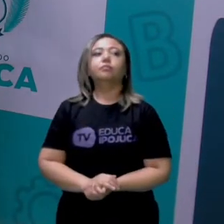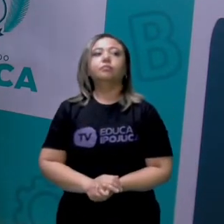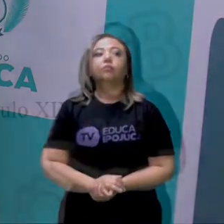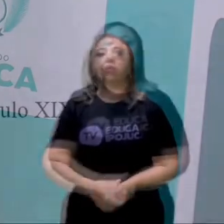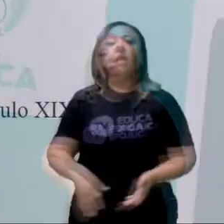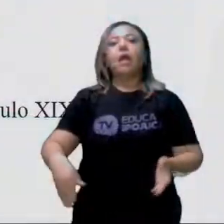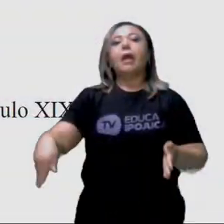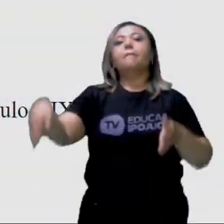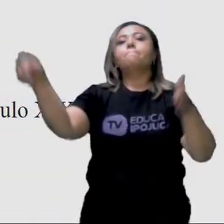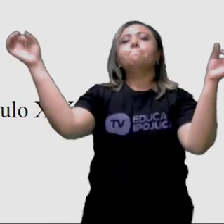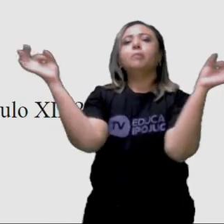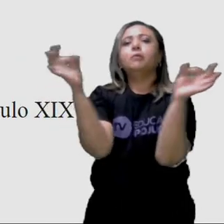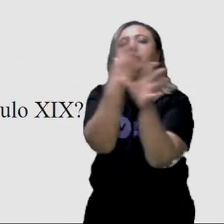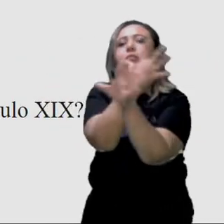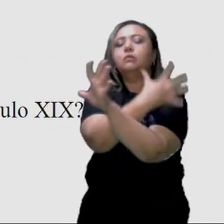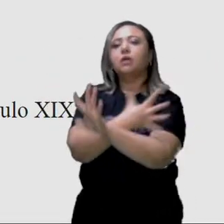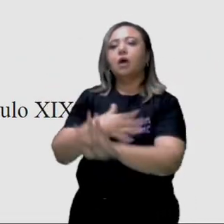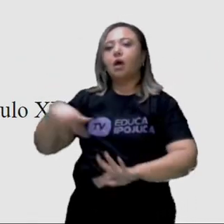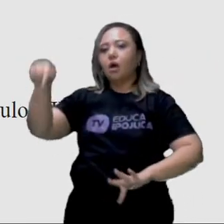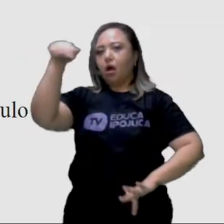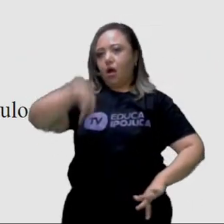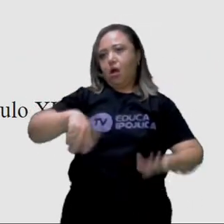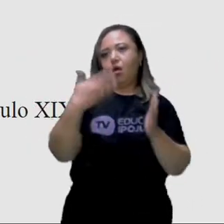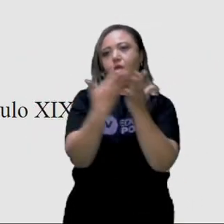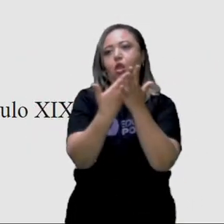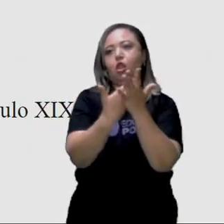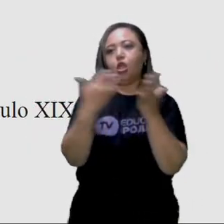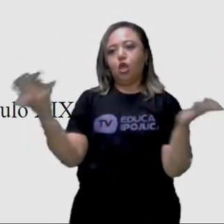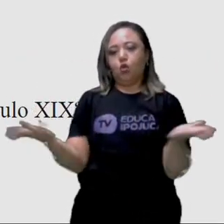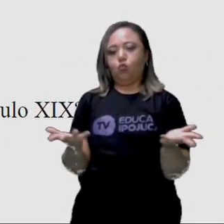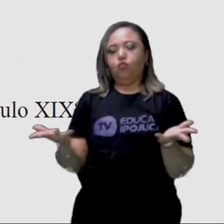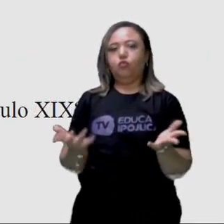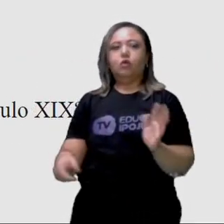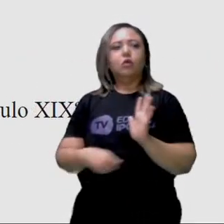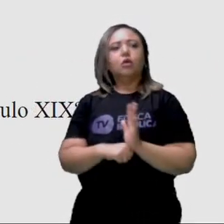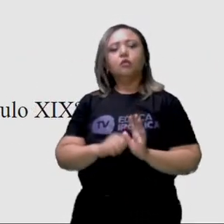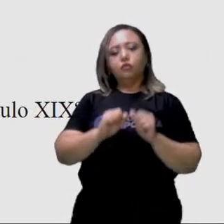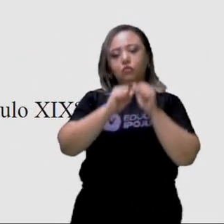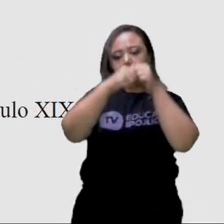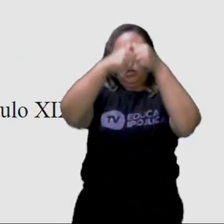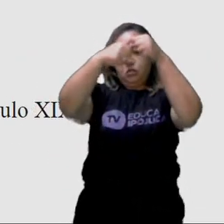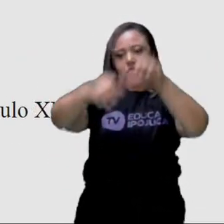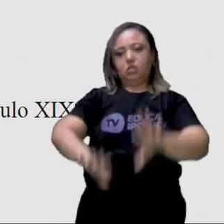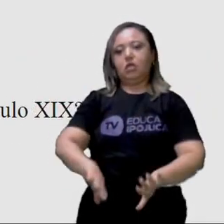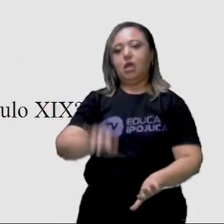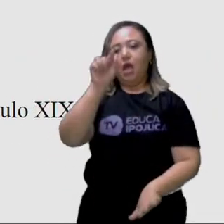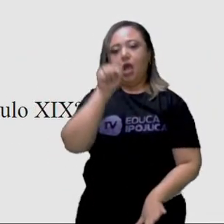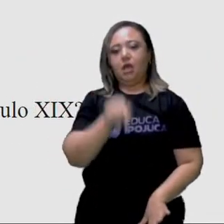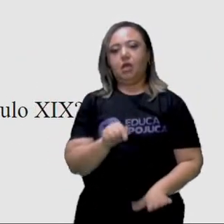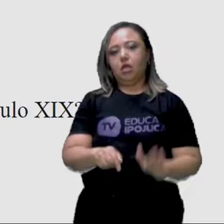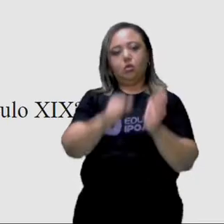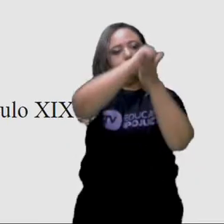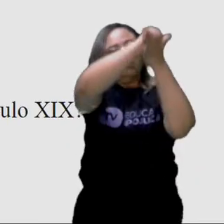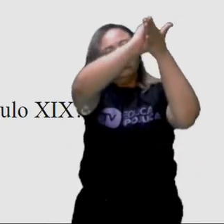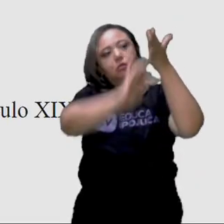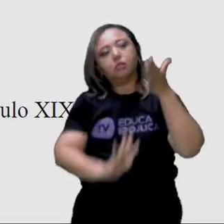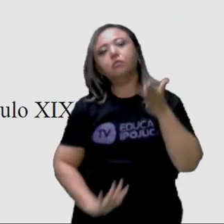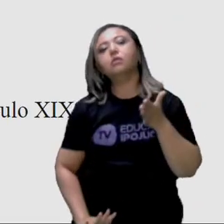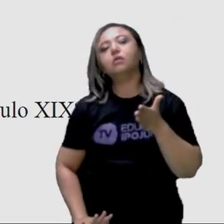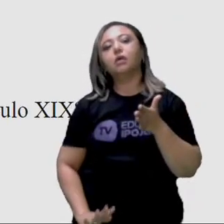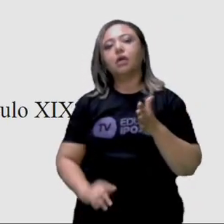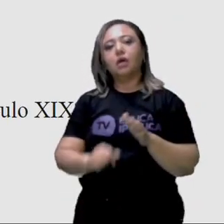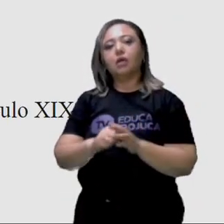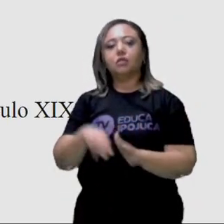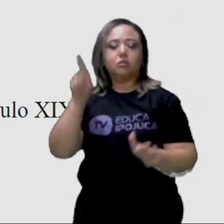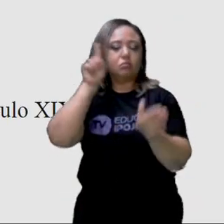E, para finalizar nossa aula de hoje, eu vou deixar aqui para vocês um exercício de fixação, tá? São